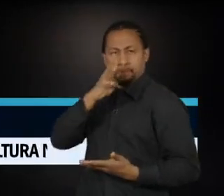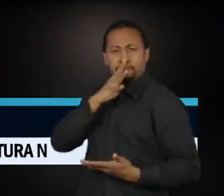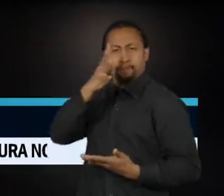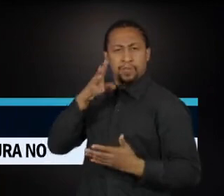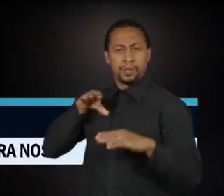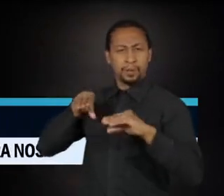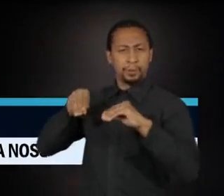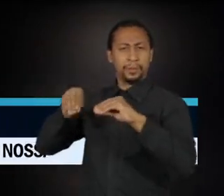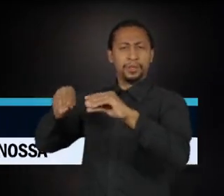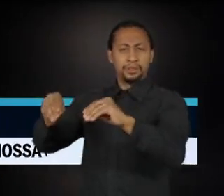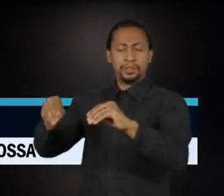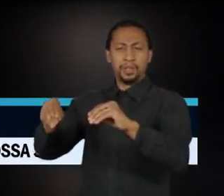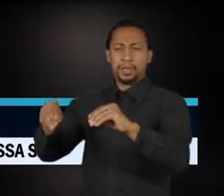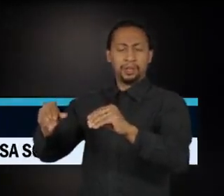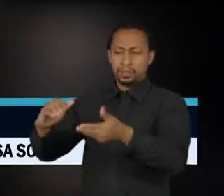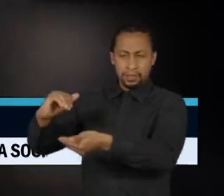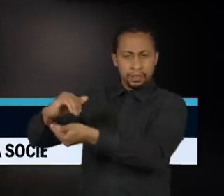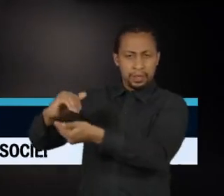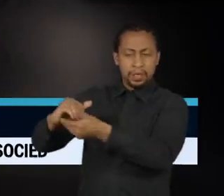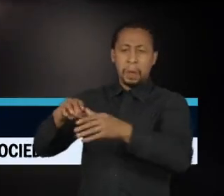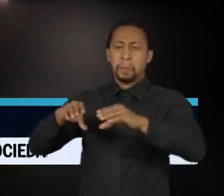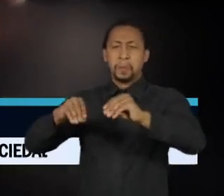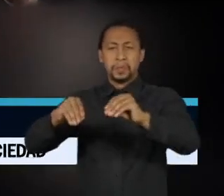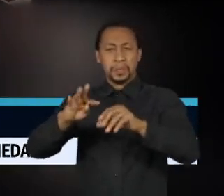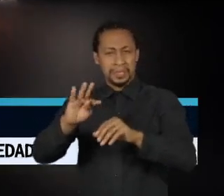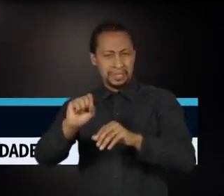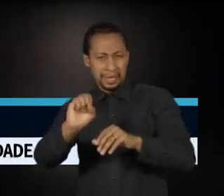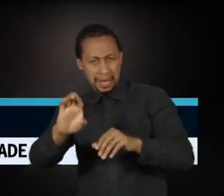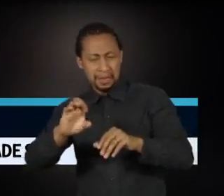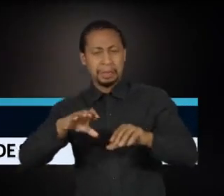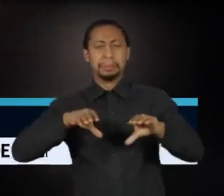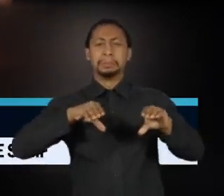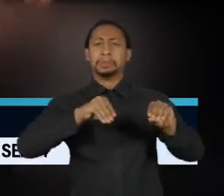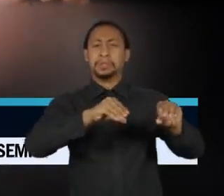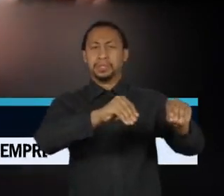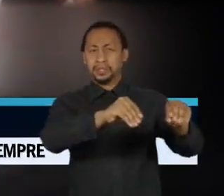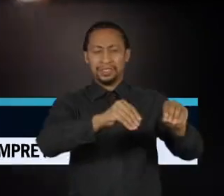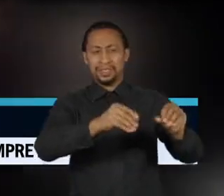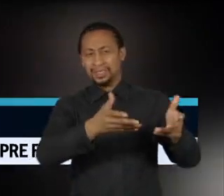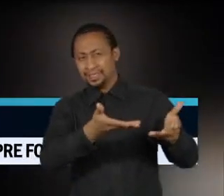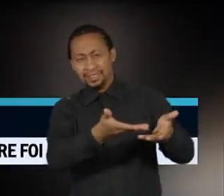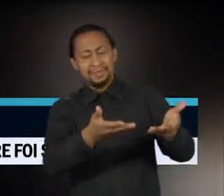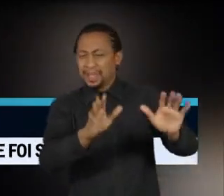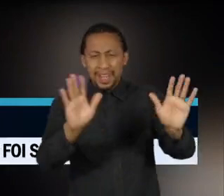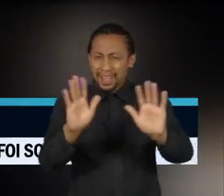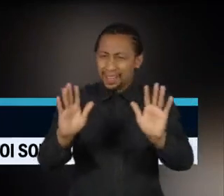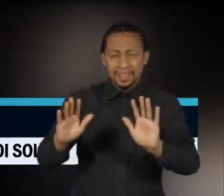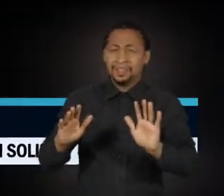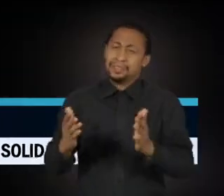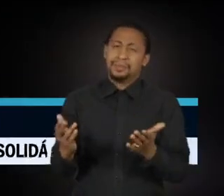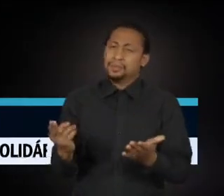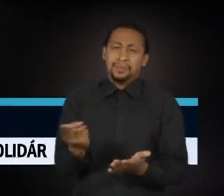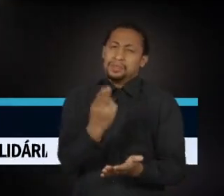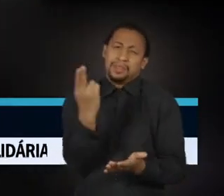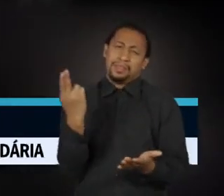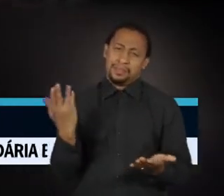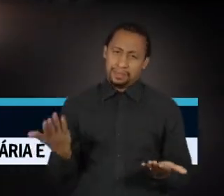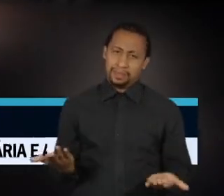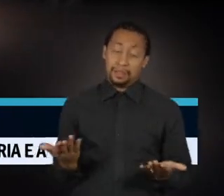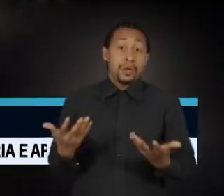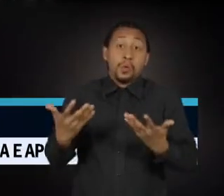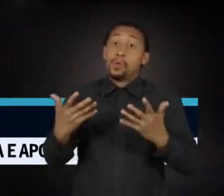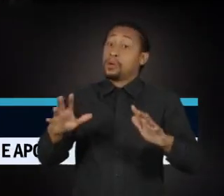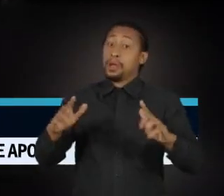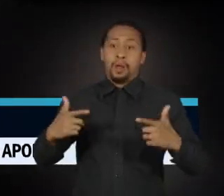Suprema Corte, querendo intervir na Justiça Eleitoral, querendo intervir no Congresso, ou seja, não é possível. Eu não quero